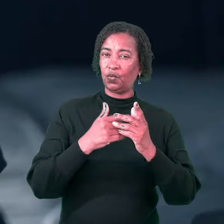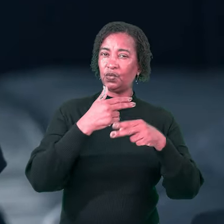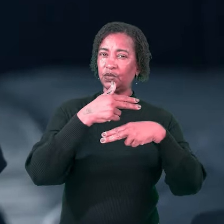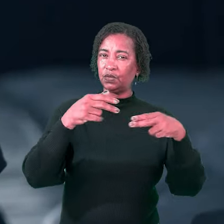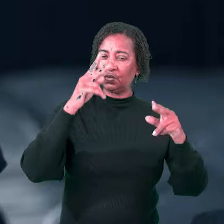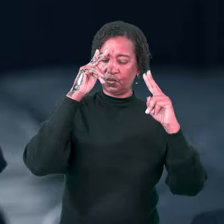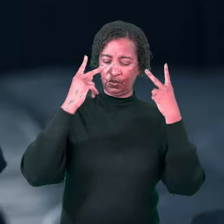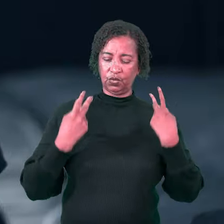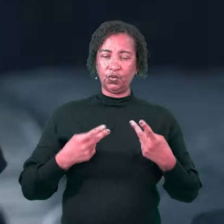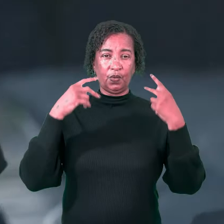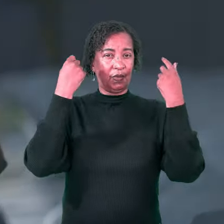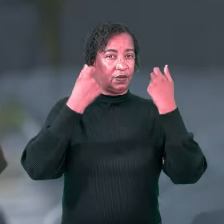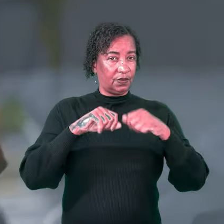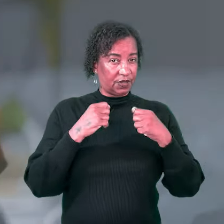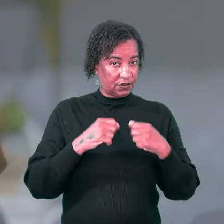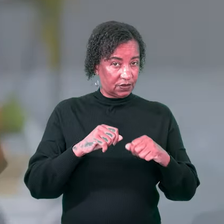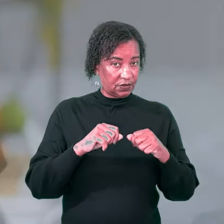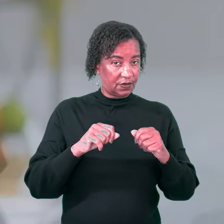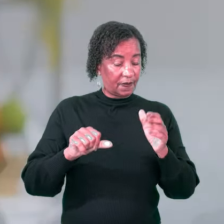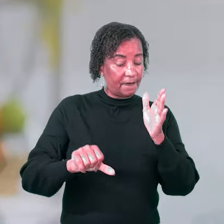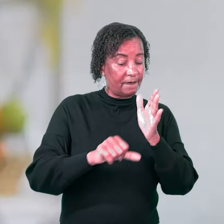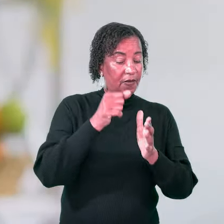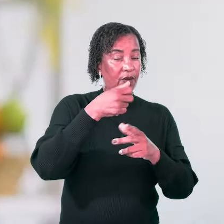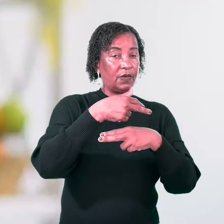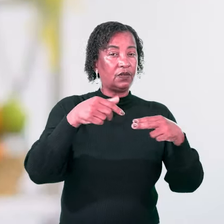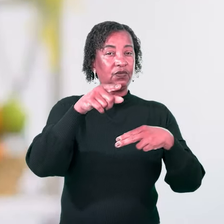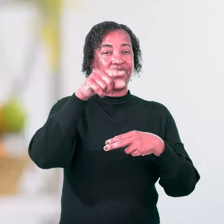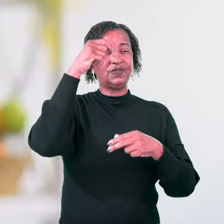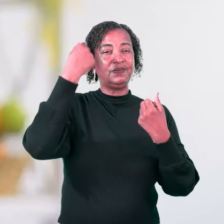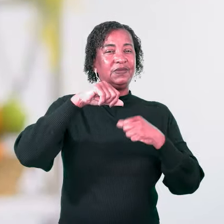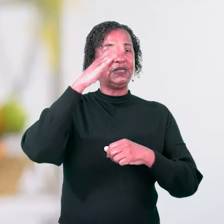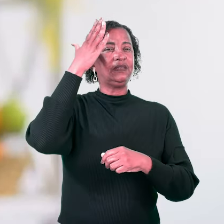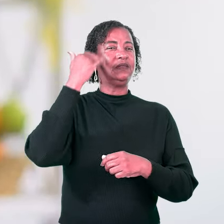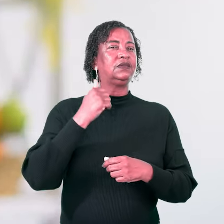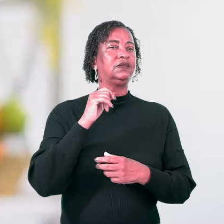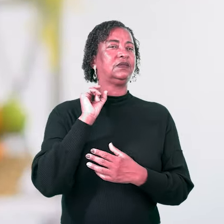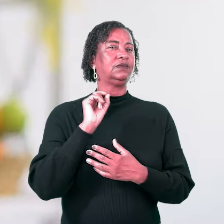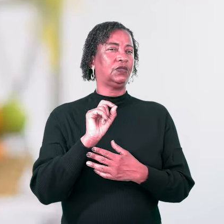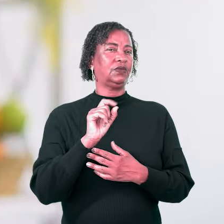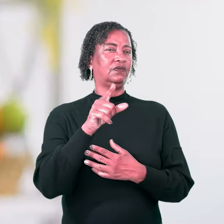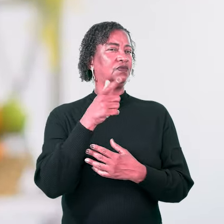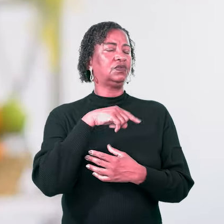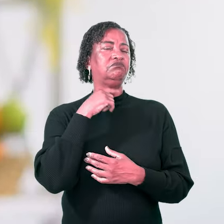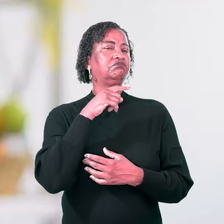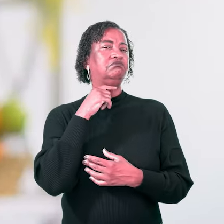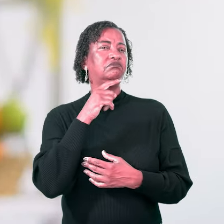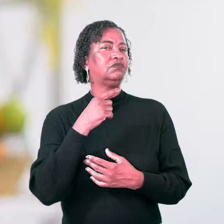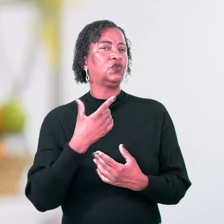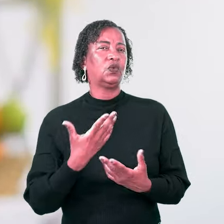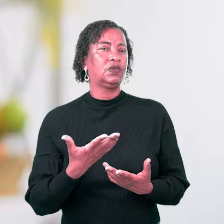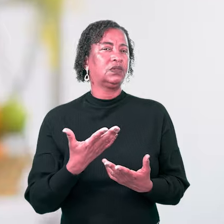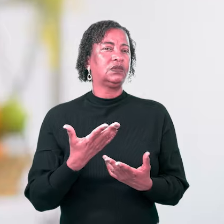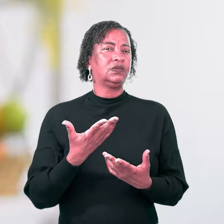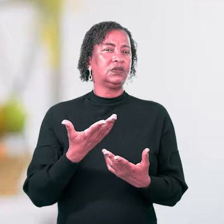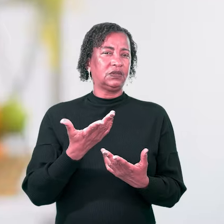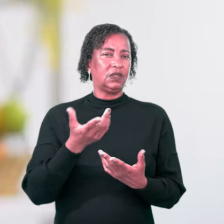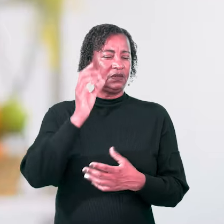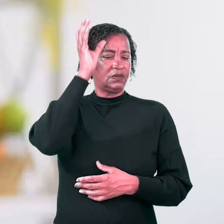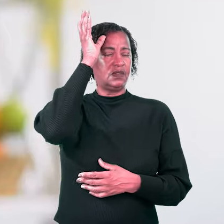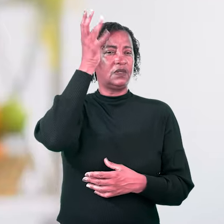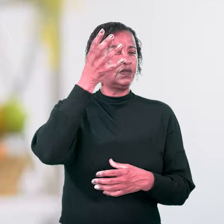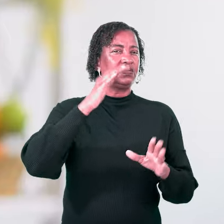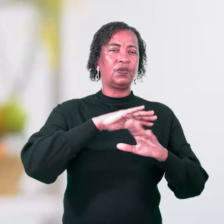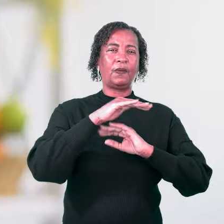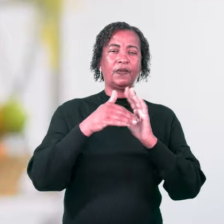necessidades humanas? A primeira coisa que você precisa saber é você não consegue ser. Você não consegue ser a